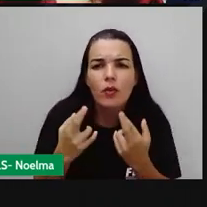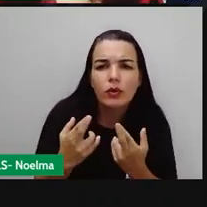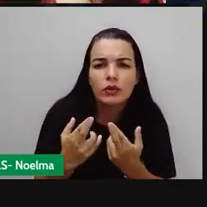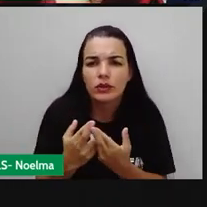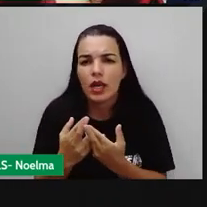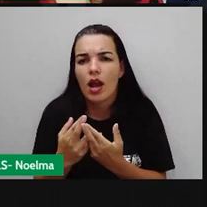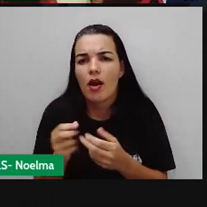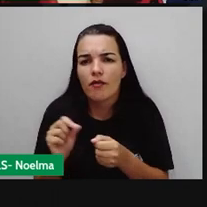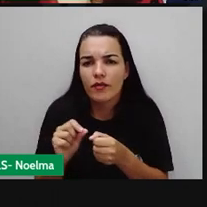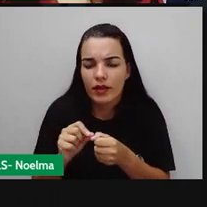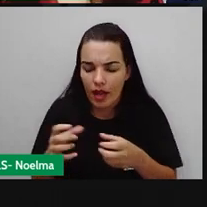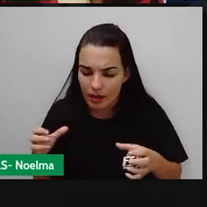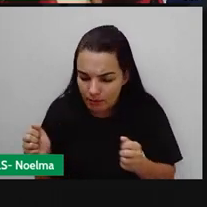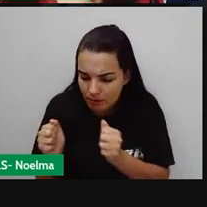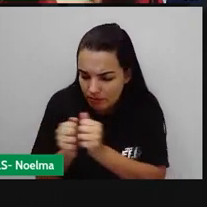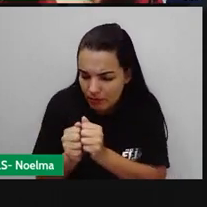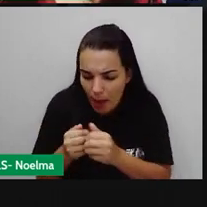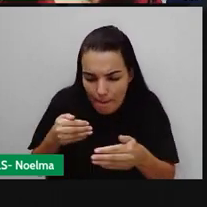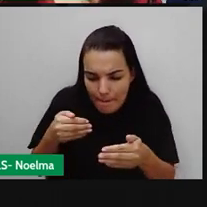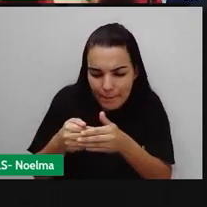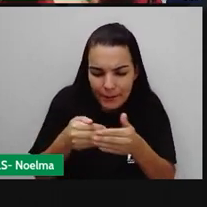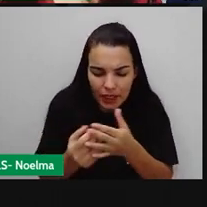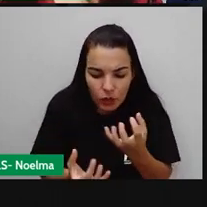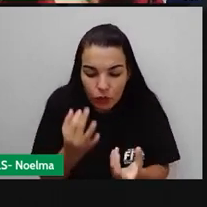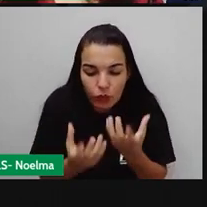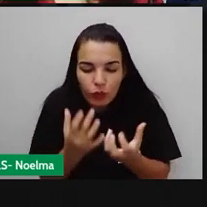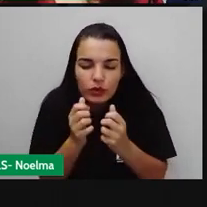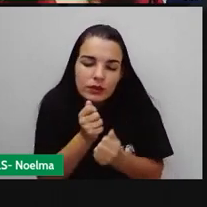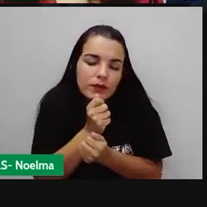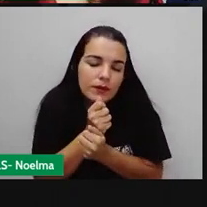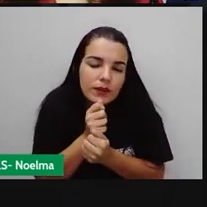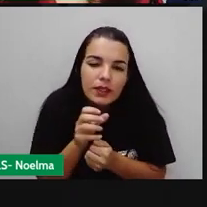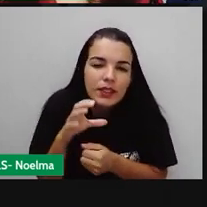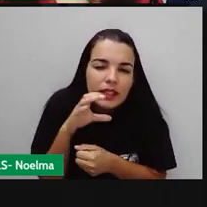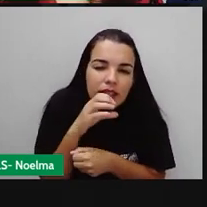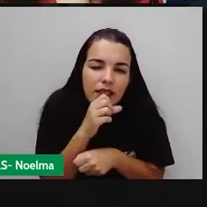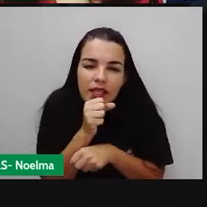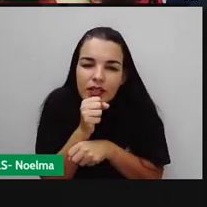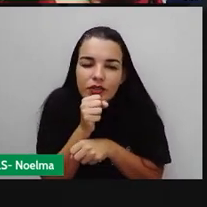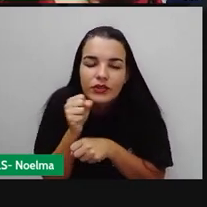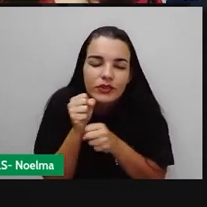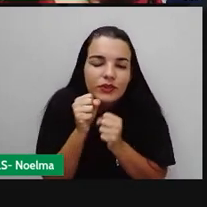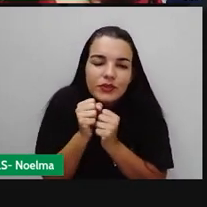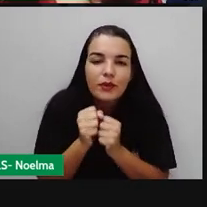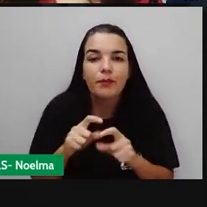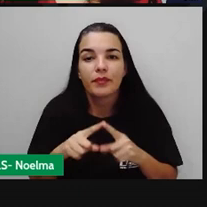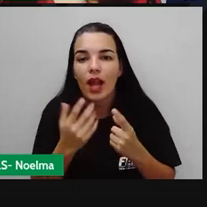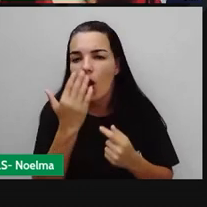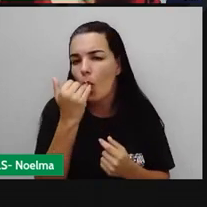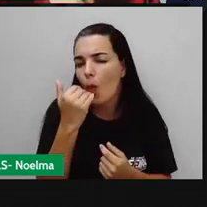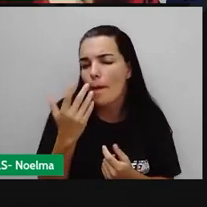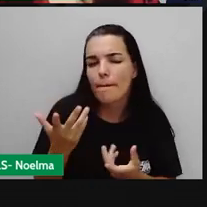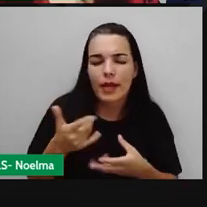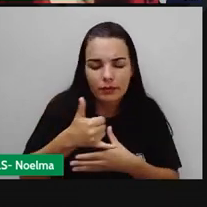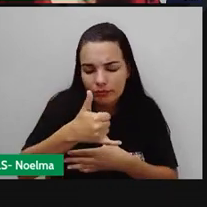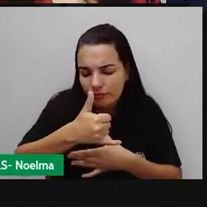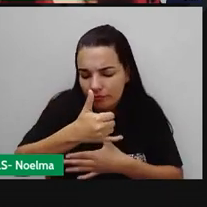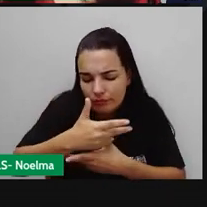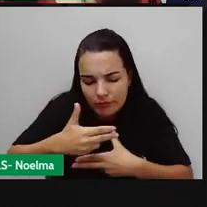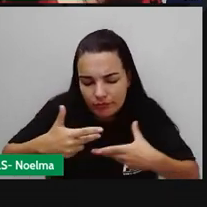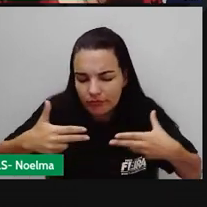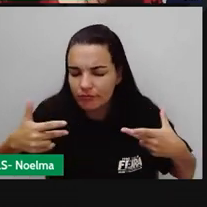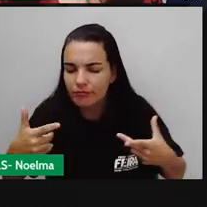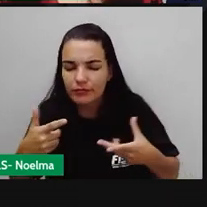torno da fogueira, comer e beber todas as lulas venhas típicas, como cuscuz, caldo